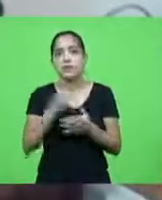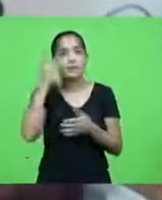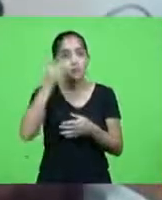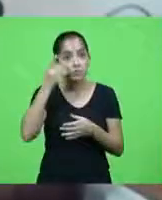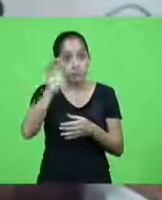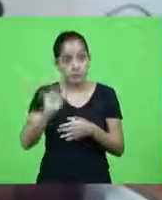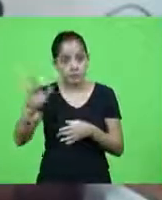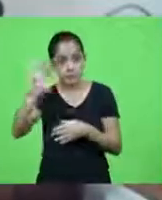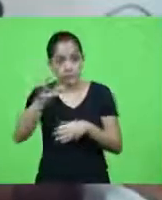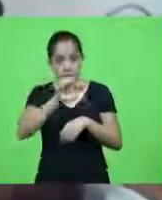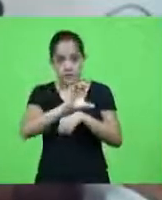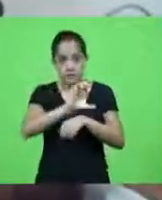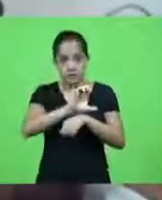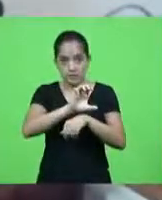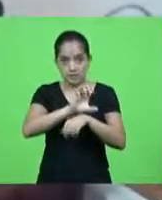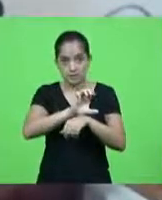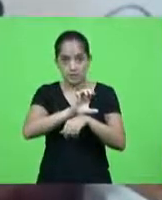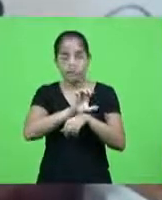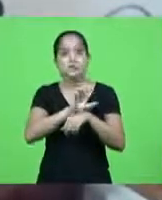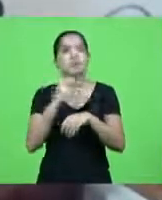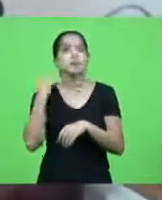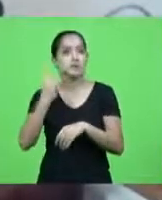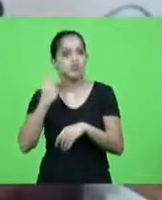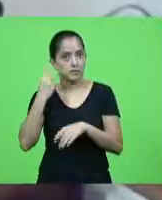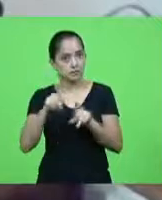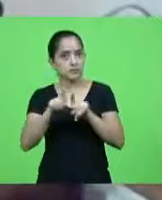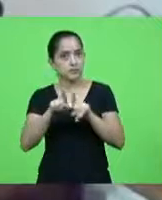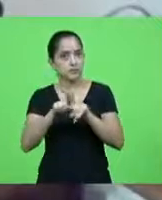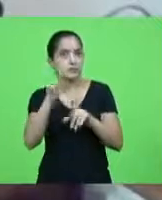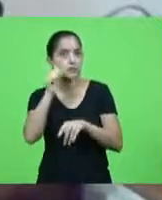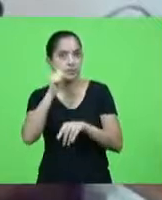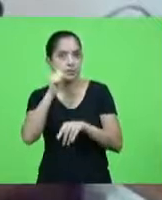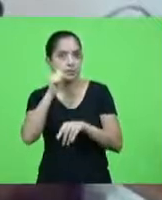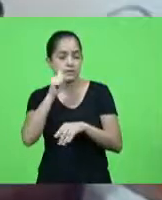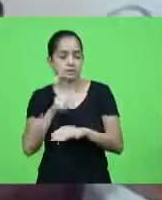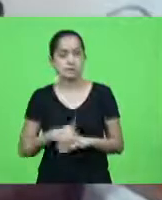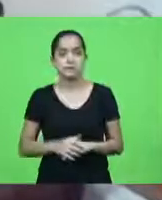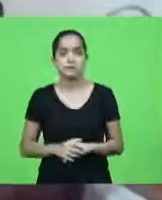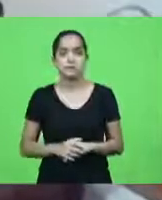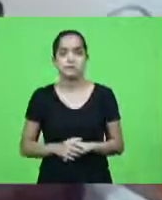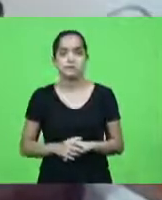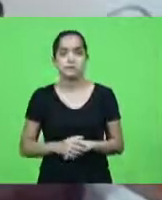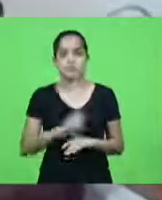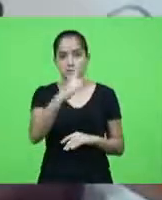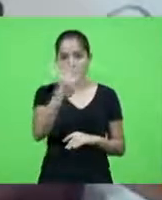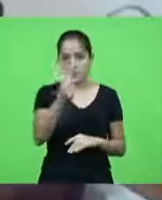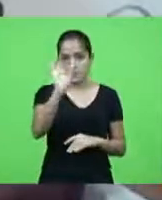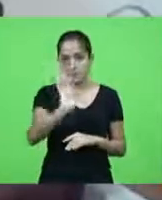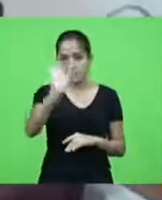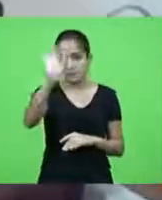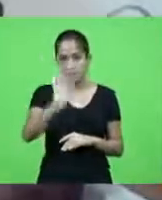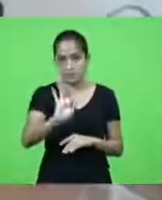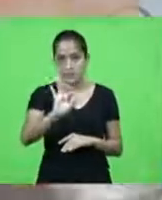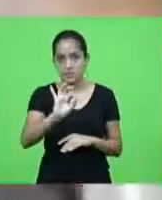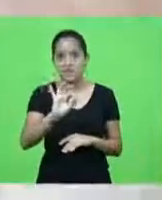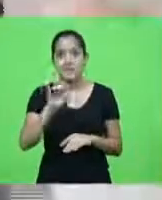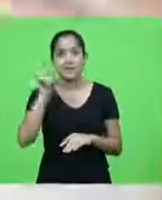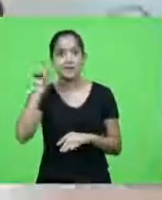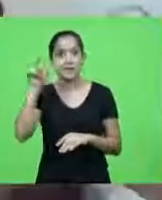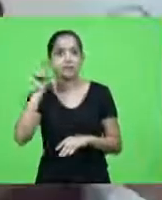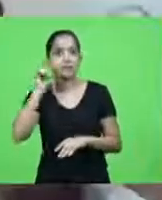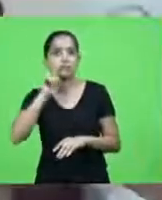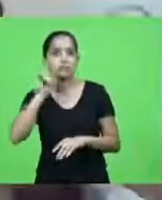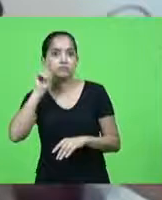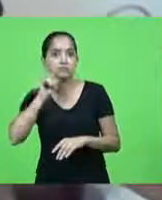federais estaduais e vereadoras certo é de 16% e nos Estados Unidos é de